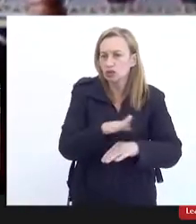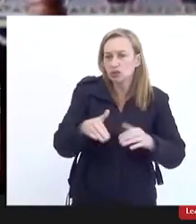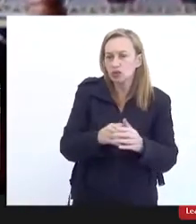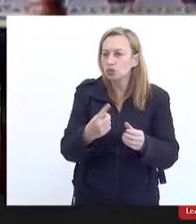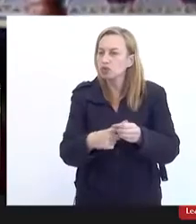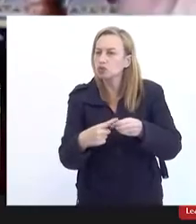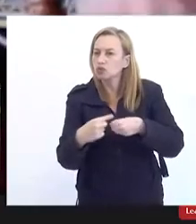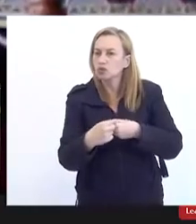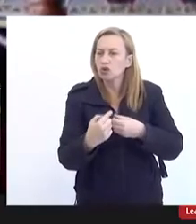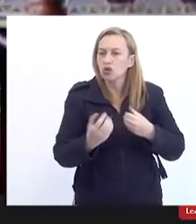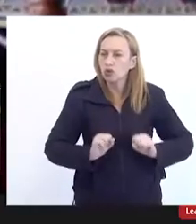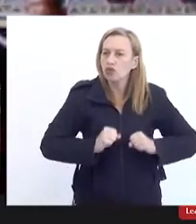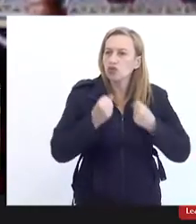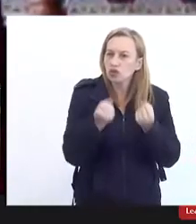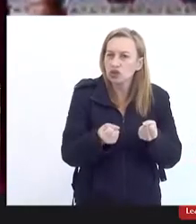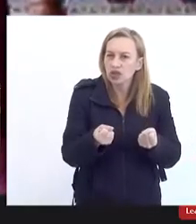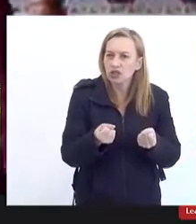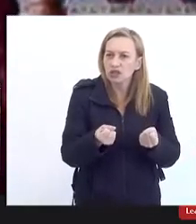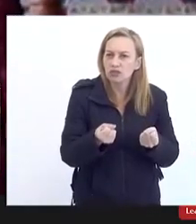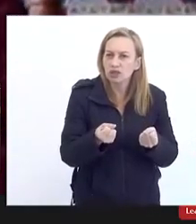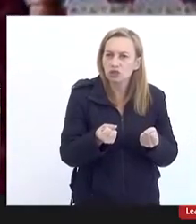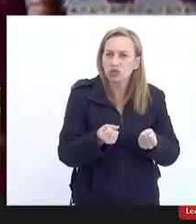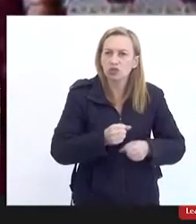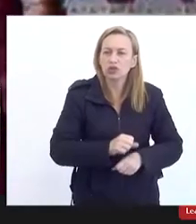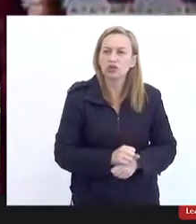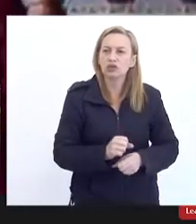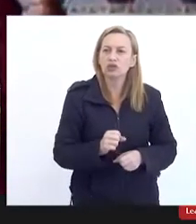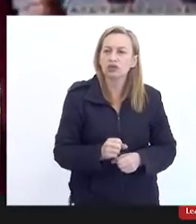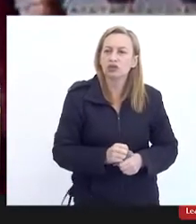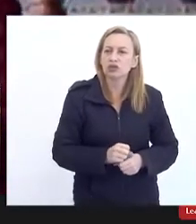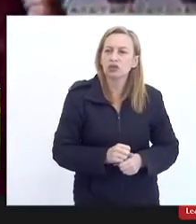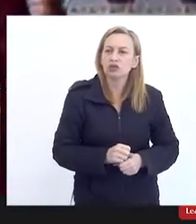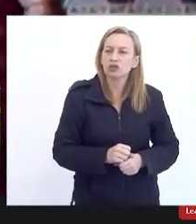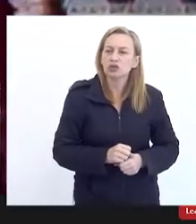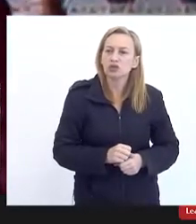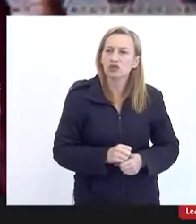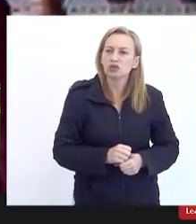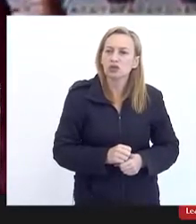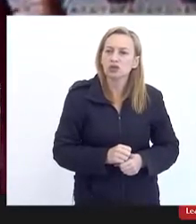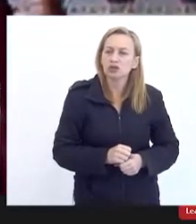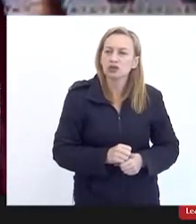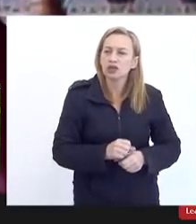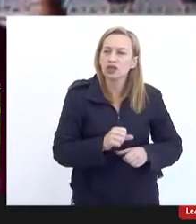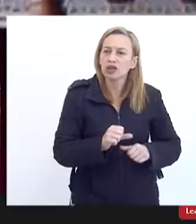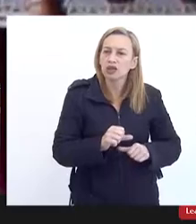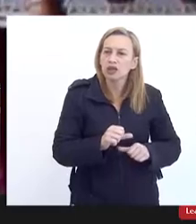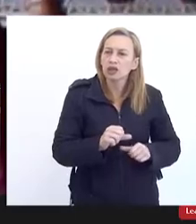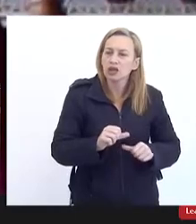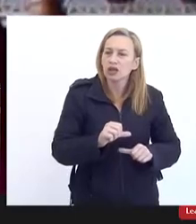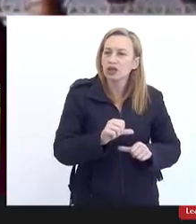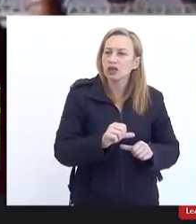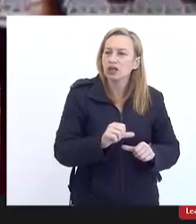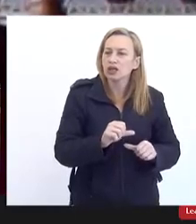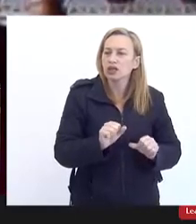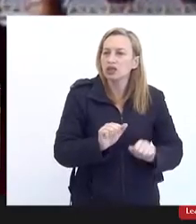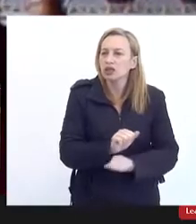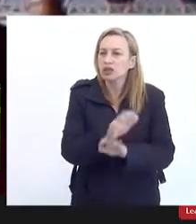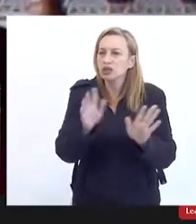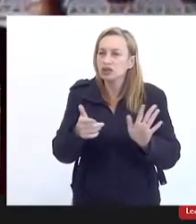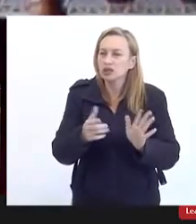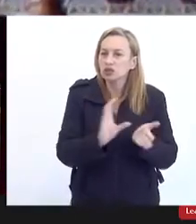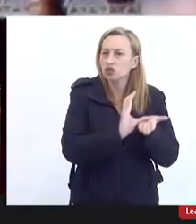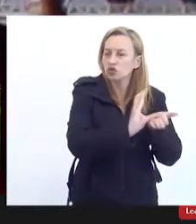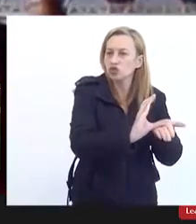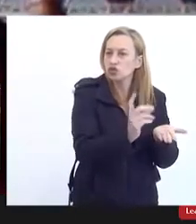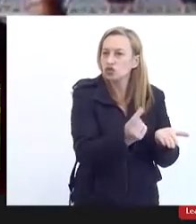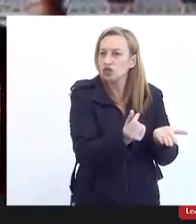o fortalecimento da pressão sobre a transparência em relação à aplicação do orçamento